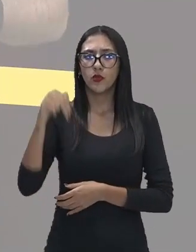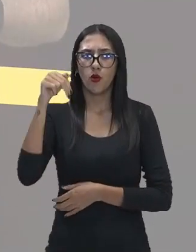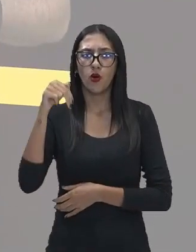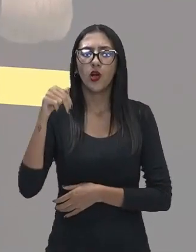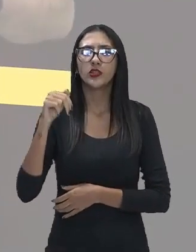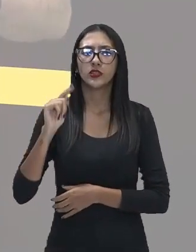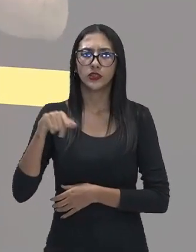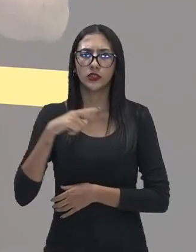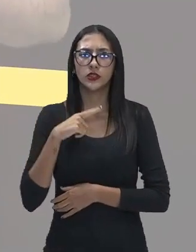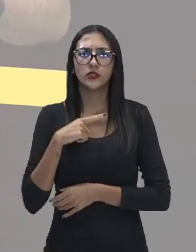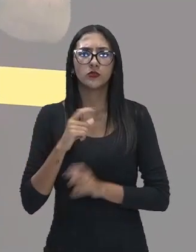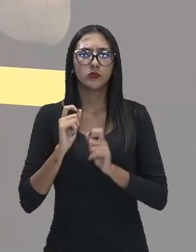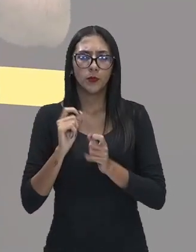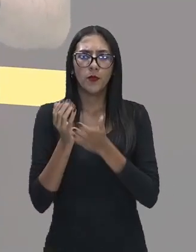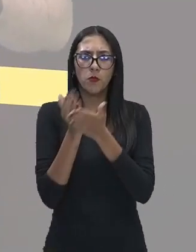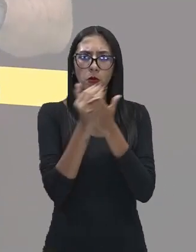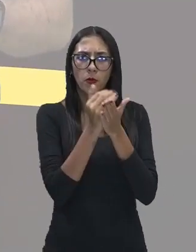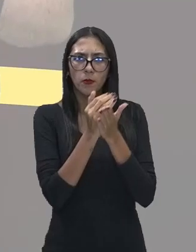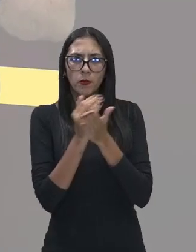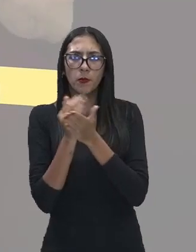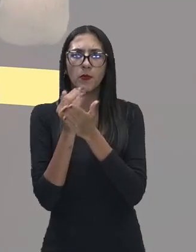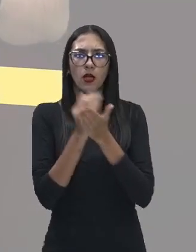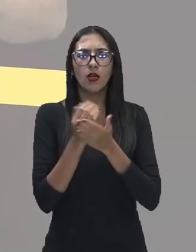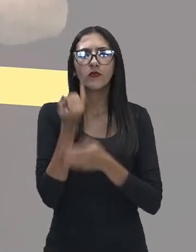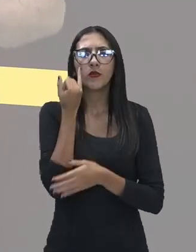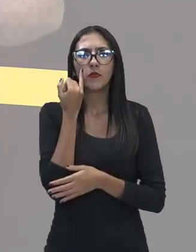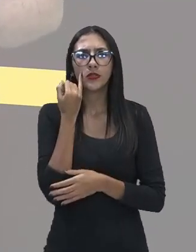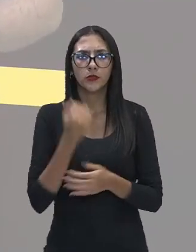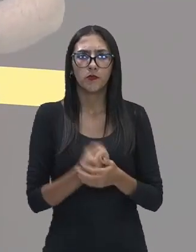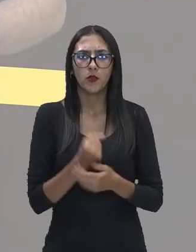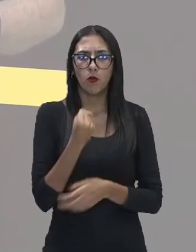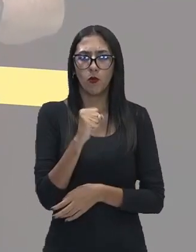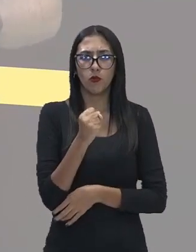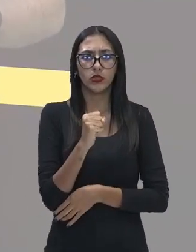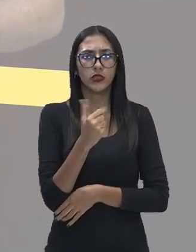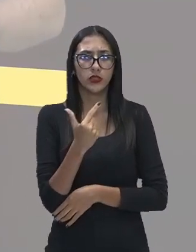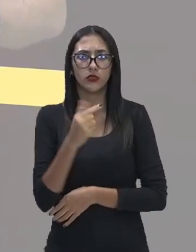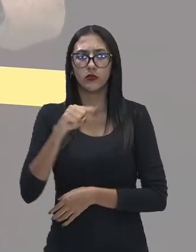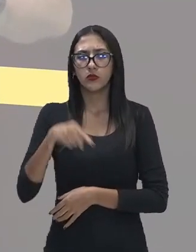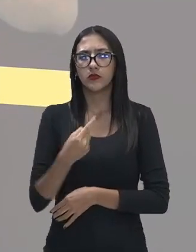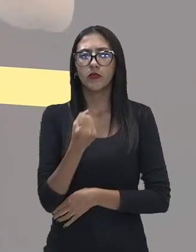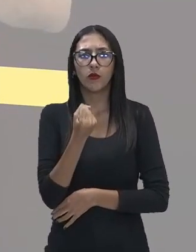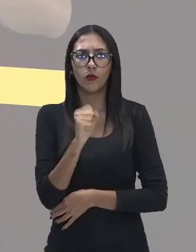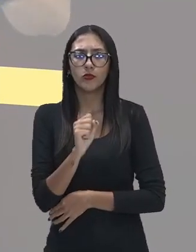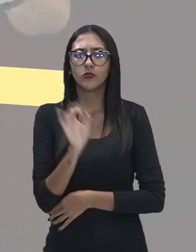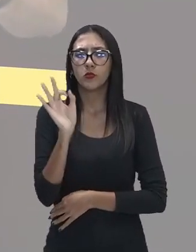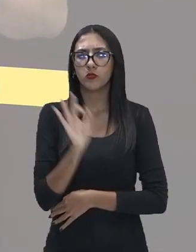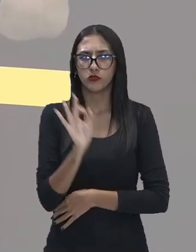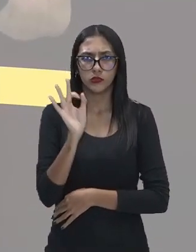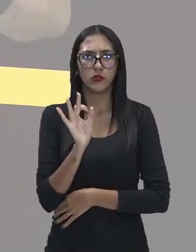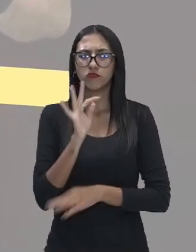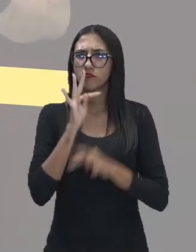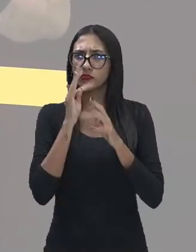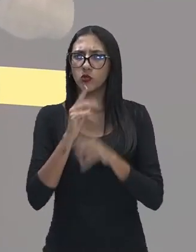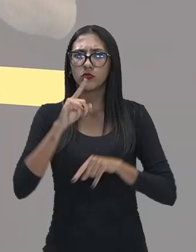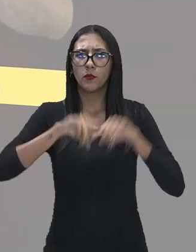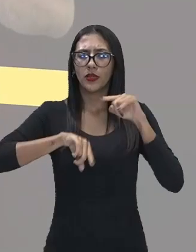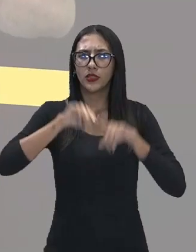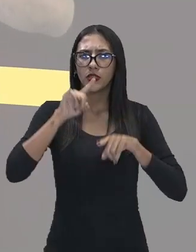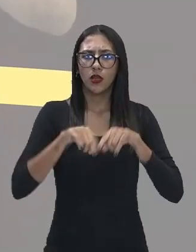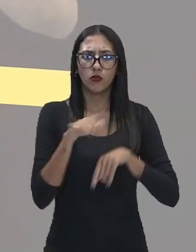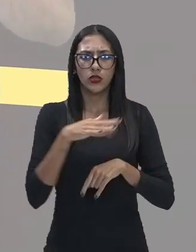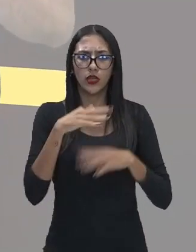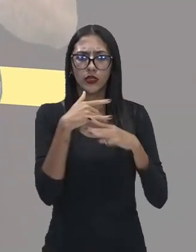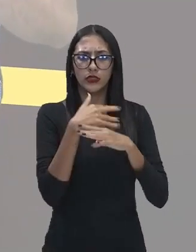coletou, nós temos dados de que houve a coleta de 82,8% de todo o resíduo sólido urbano